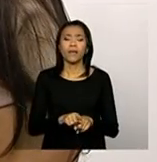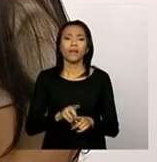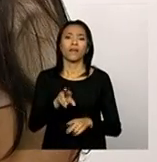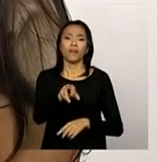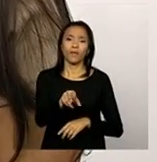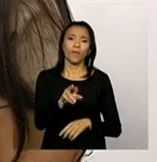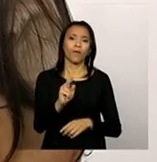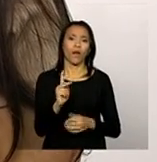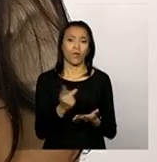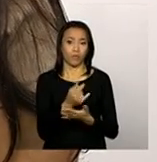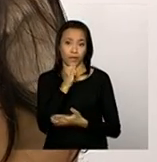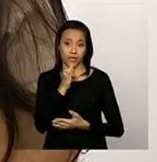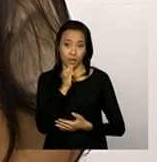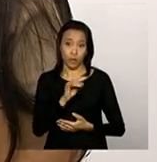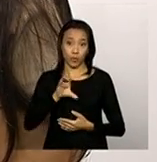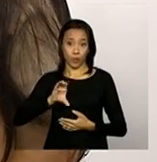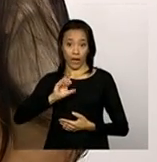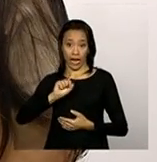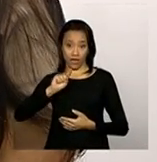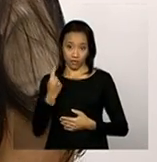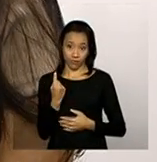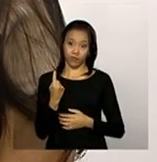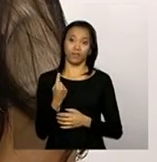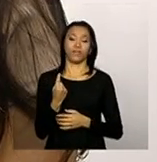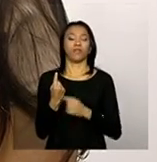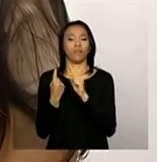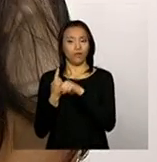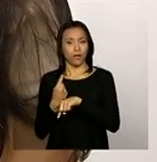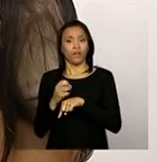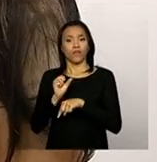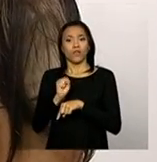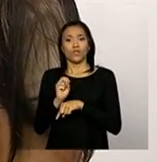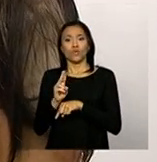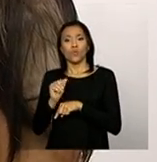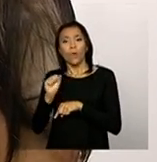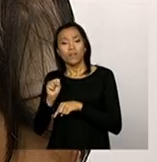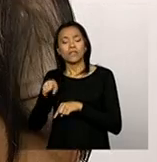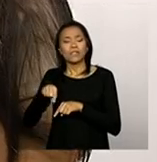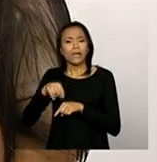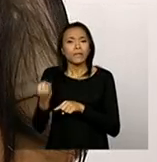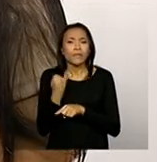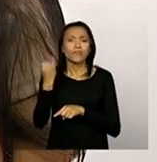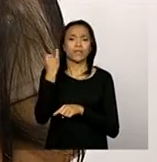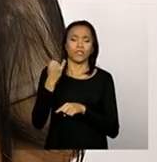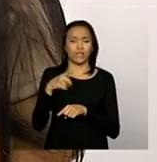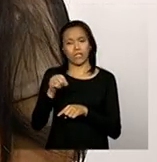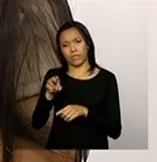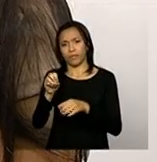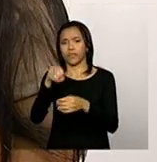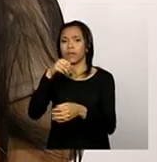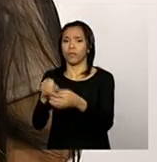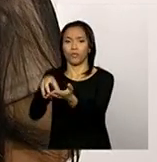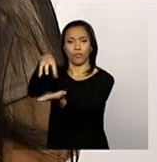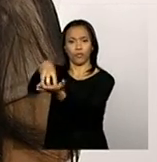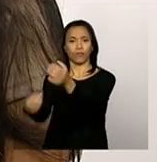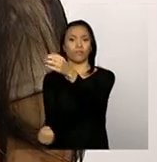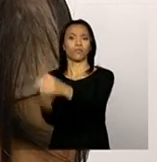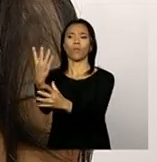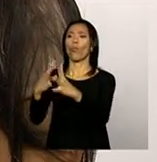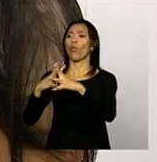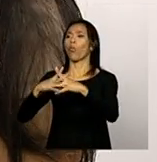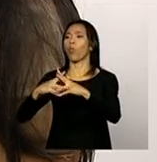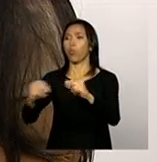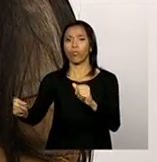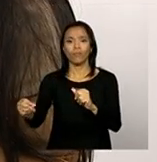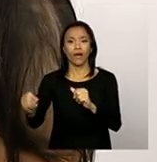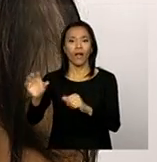desativação. No Cadastro Suas, existe esse procedimento que é padrão. Ou seja, uma unidade deixou de existir, ela é automaticamente